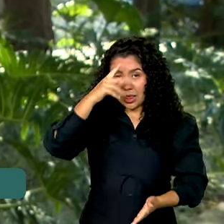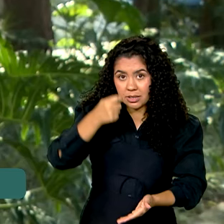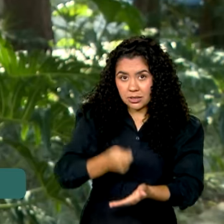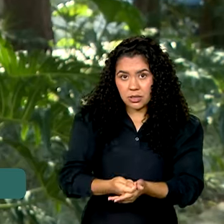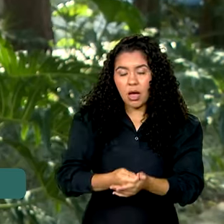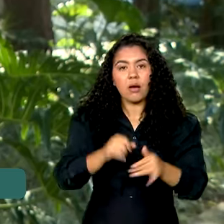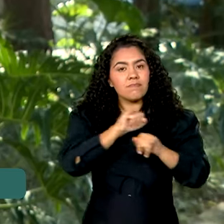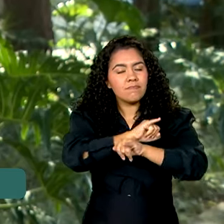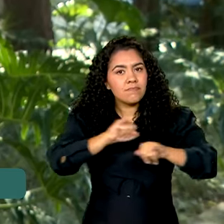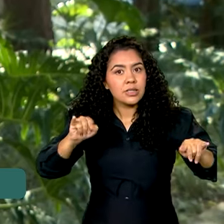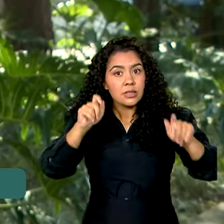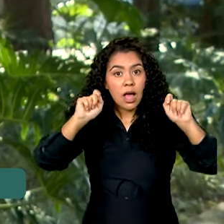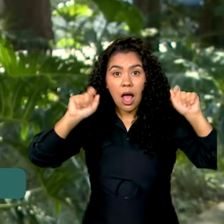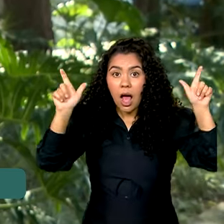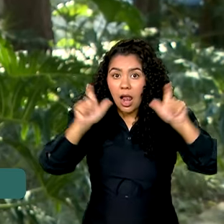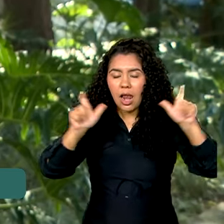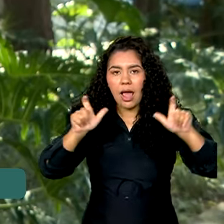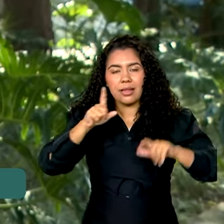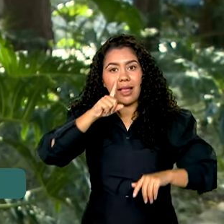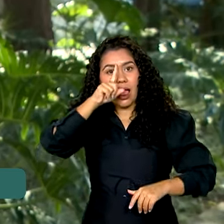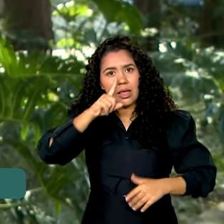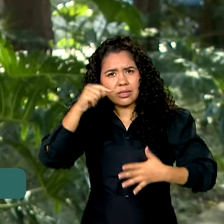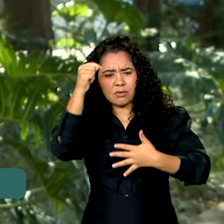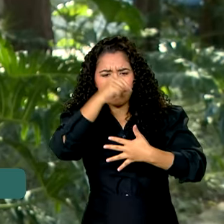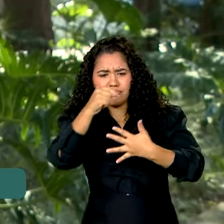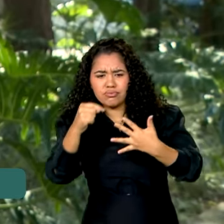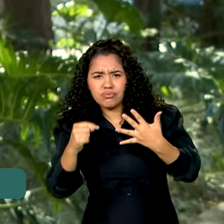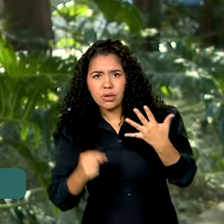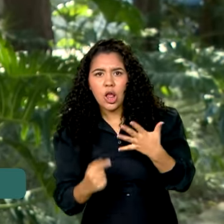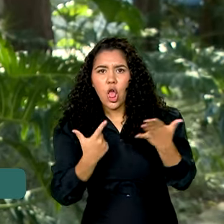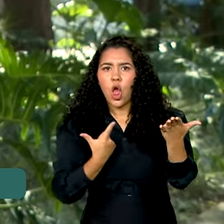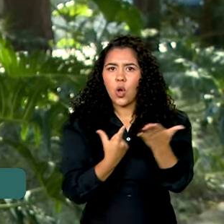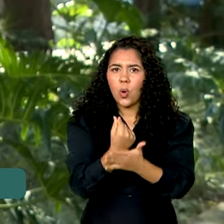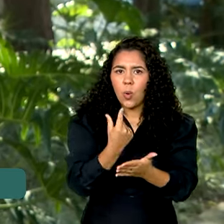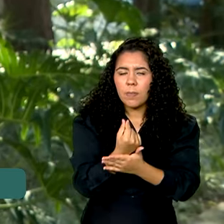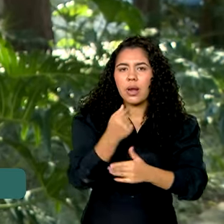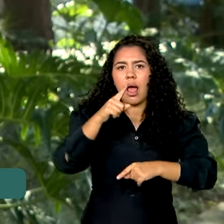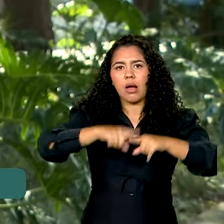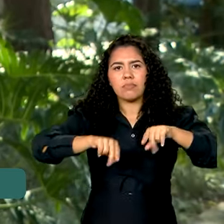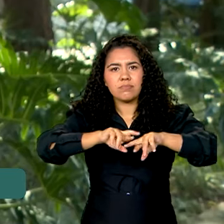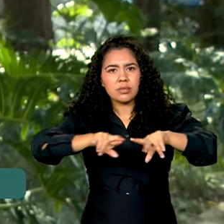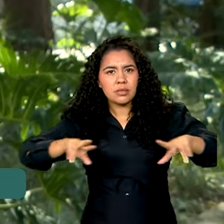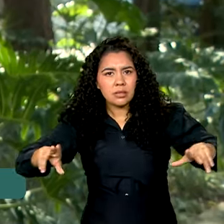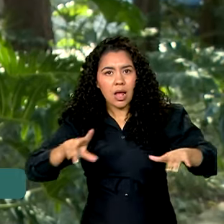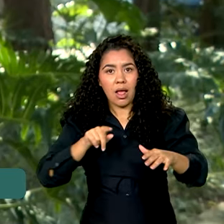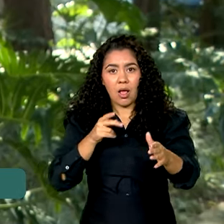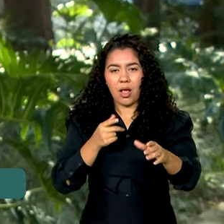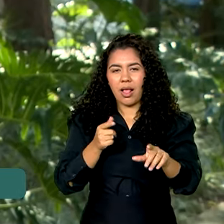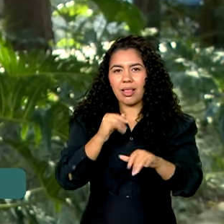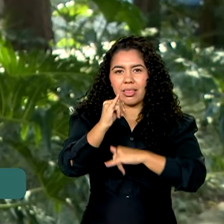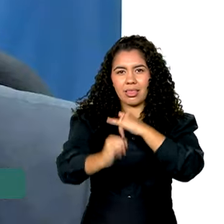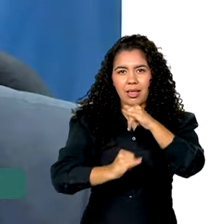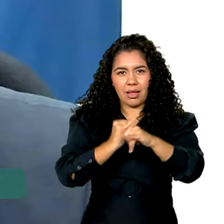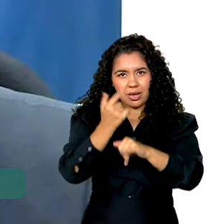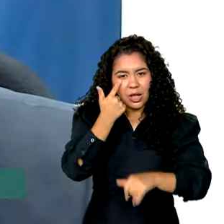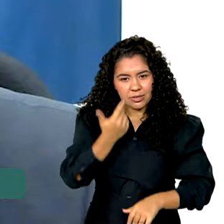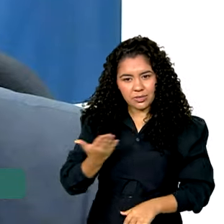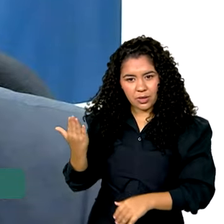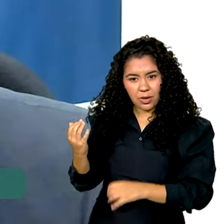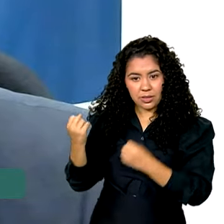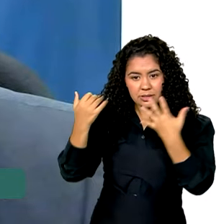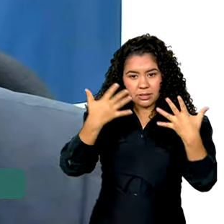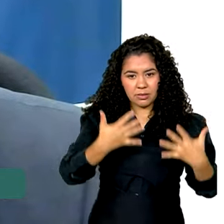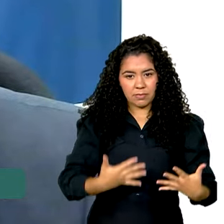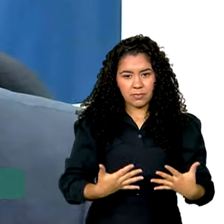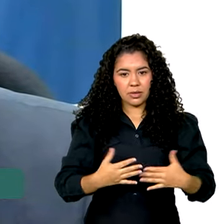alerta também sobre os riscos em comprar produtos desse tipo pela internet. Vamos ver. Não